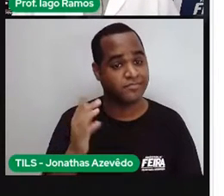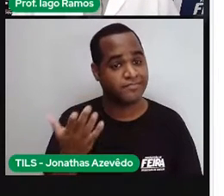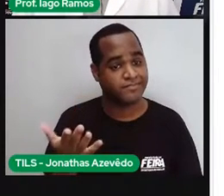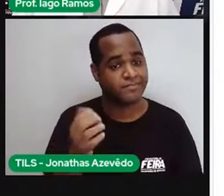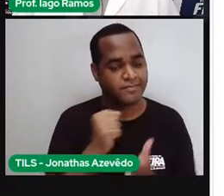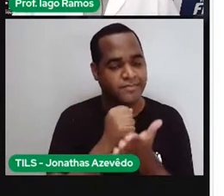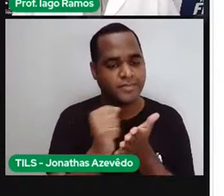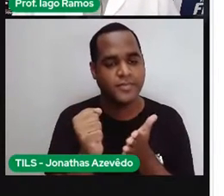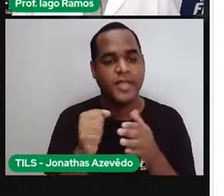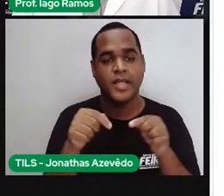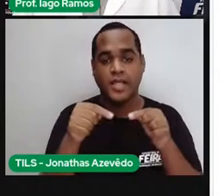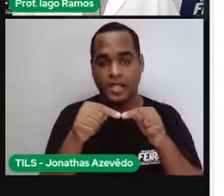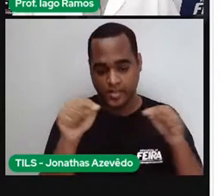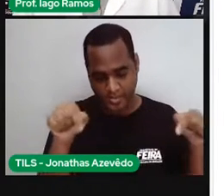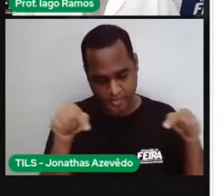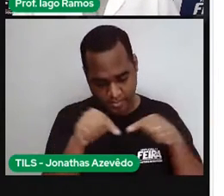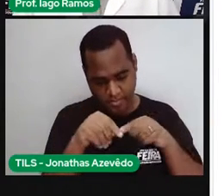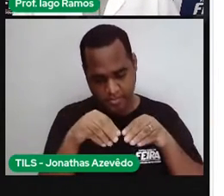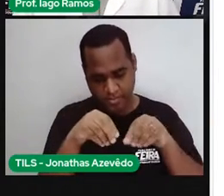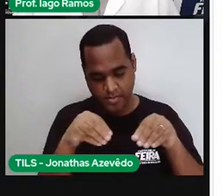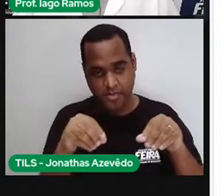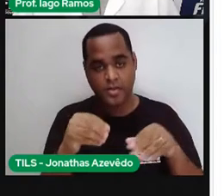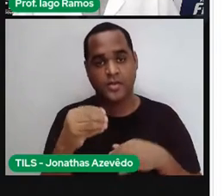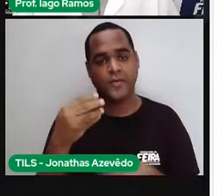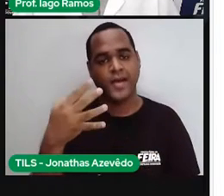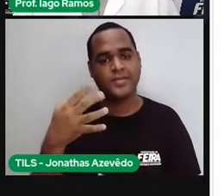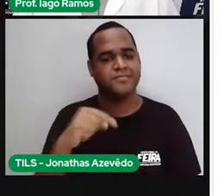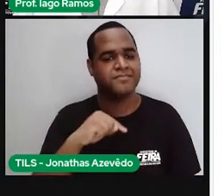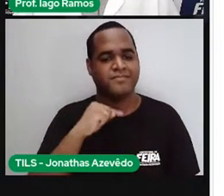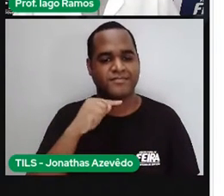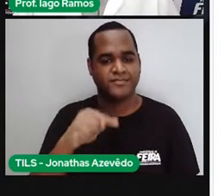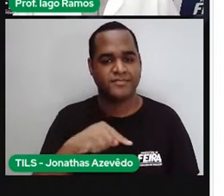esse terreno 4 também não dá para ser ele